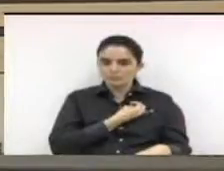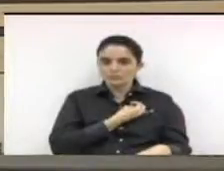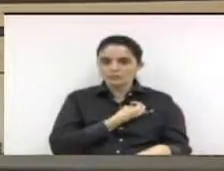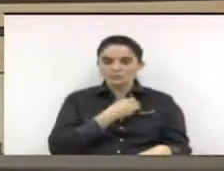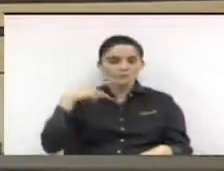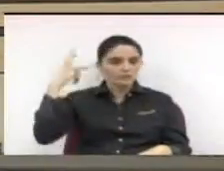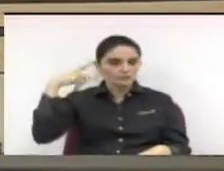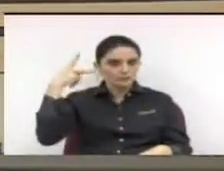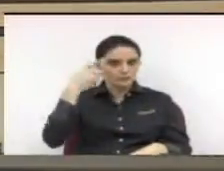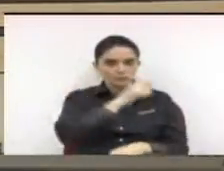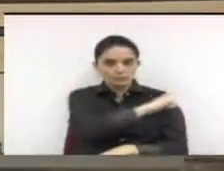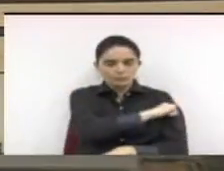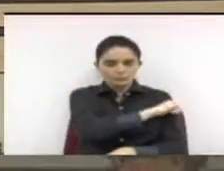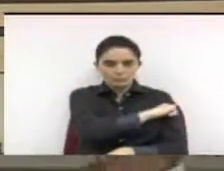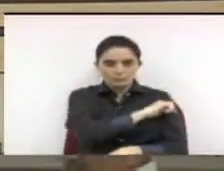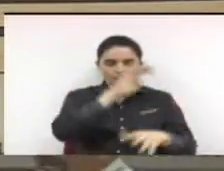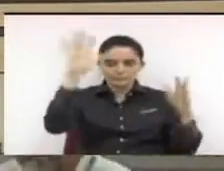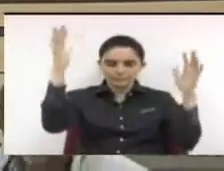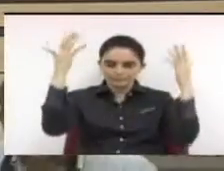alunos